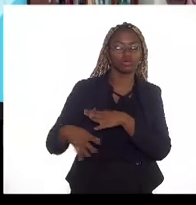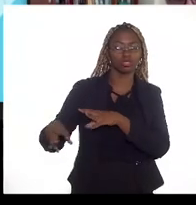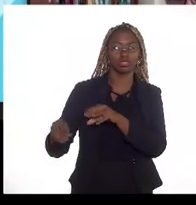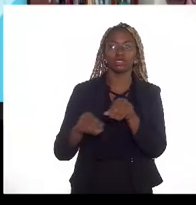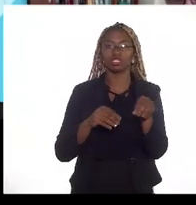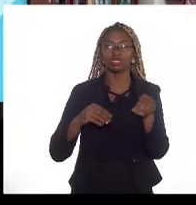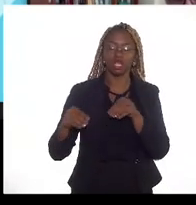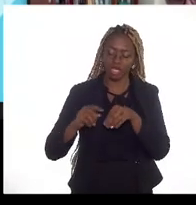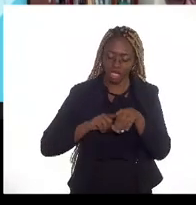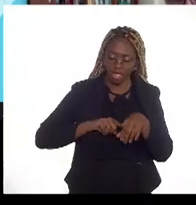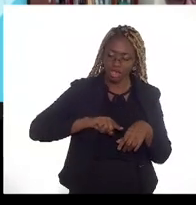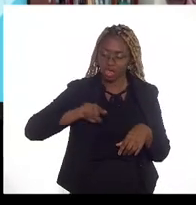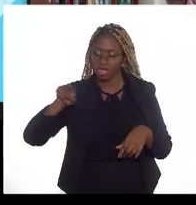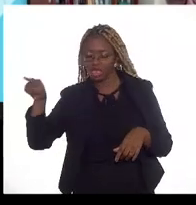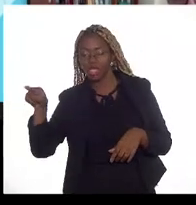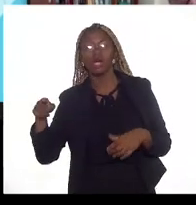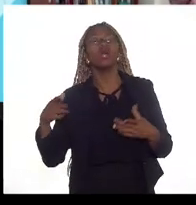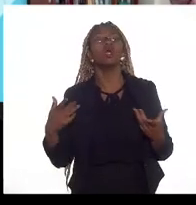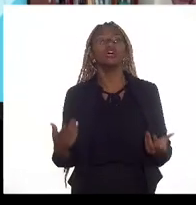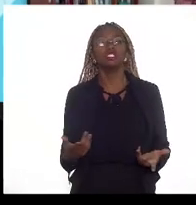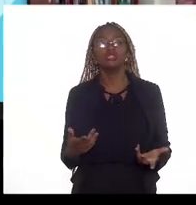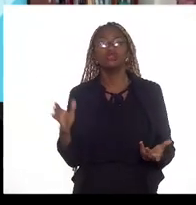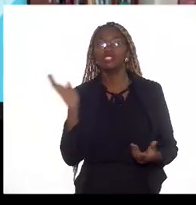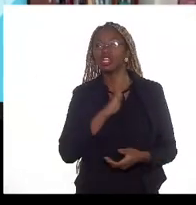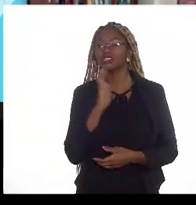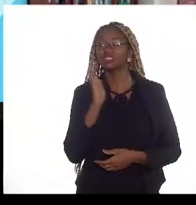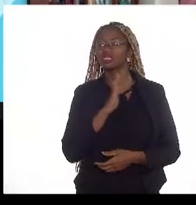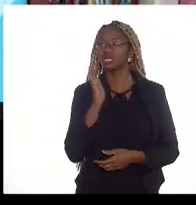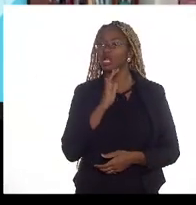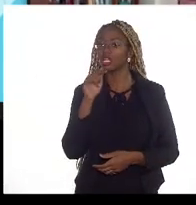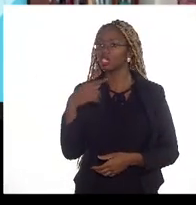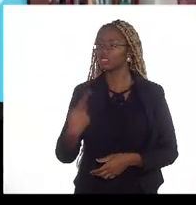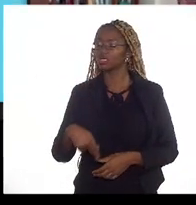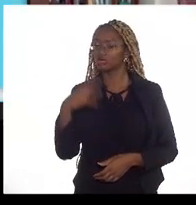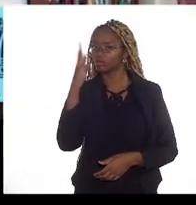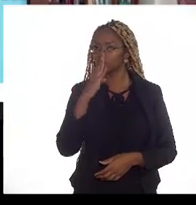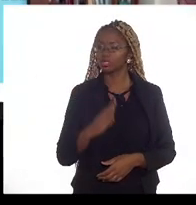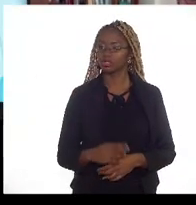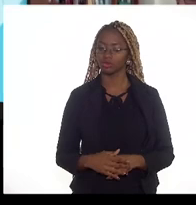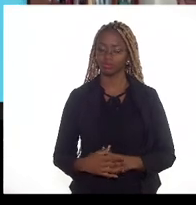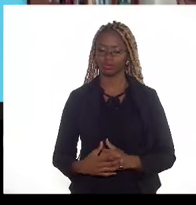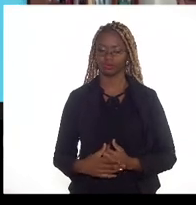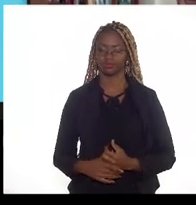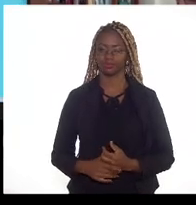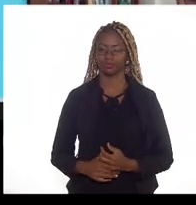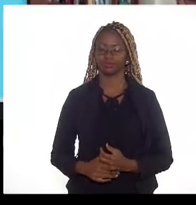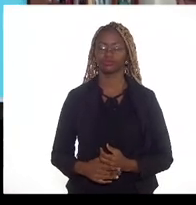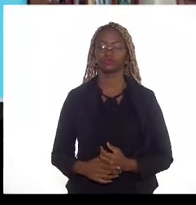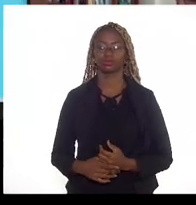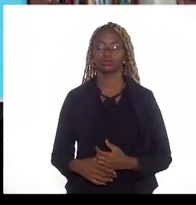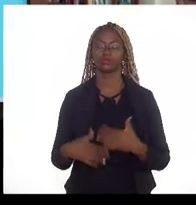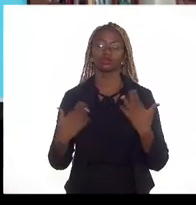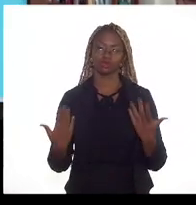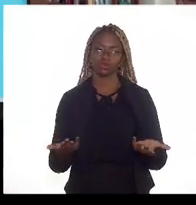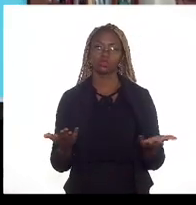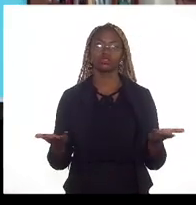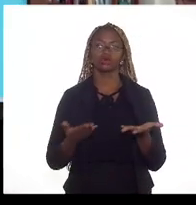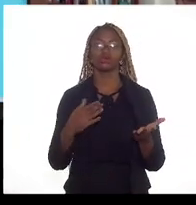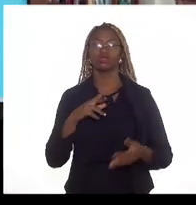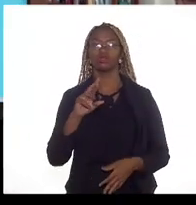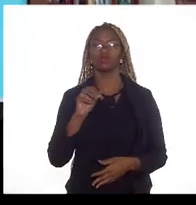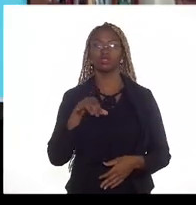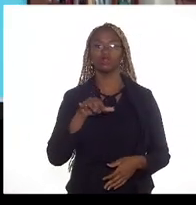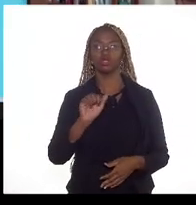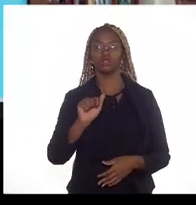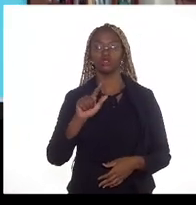forma vamos dizer assim acelerada no Brasil vamos falar então de royalties e